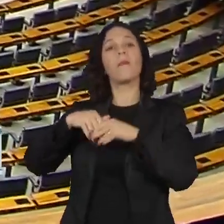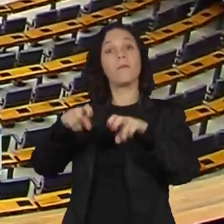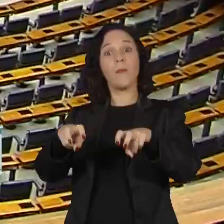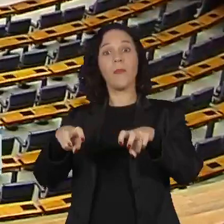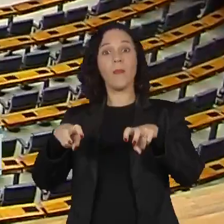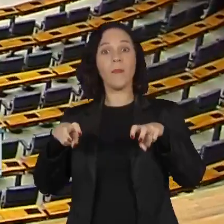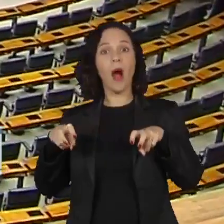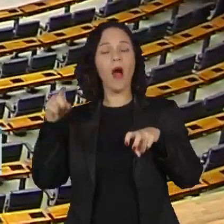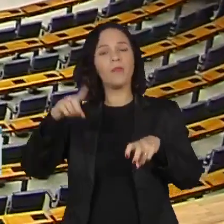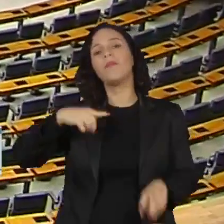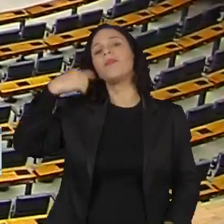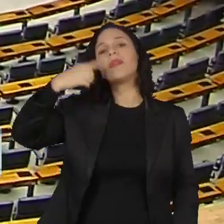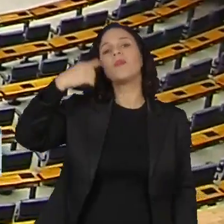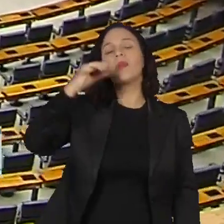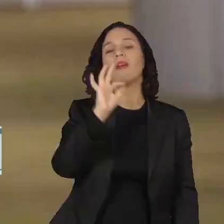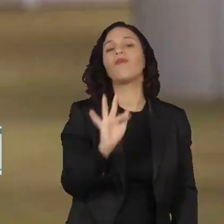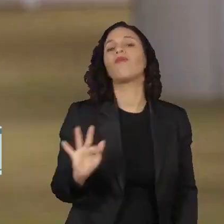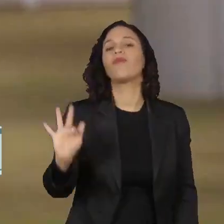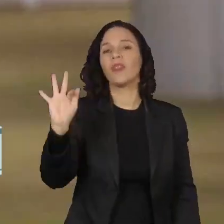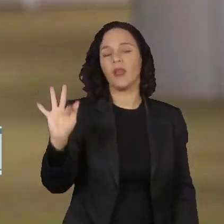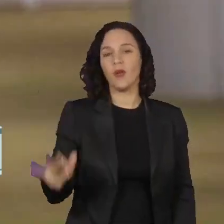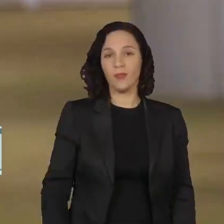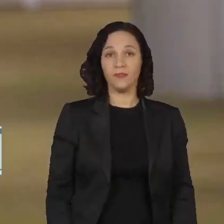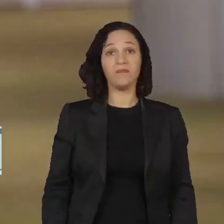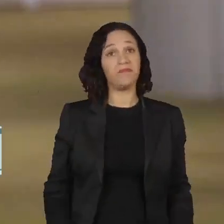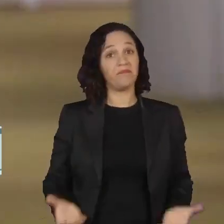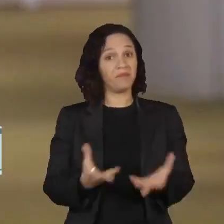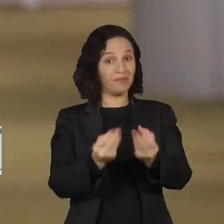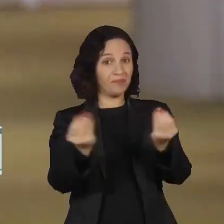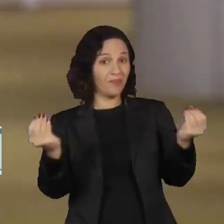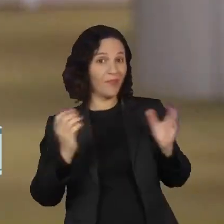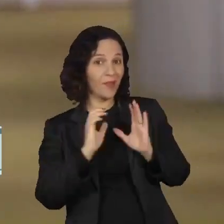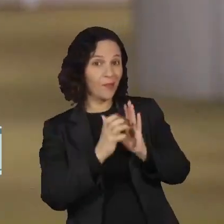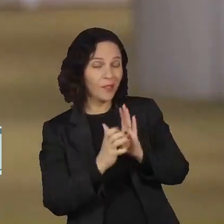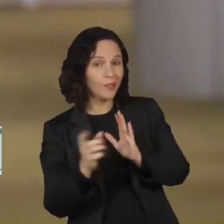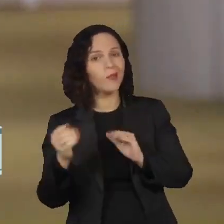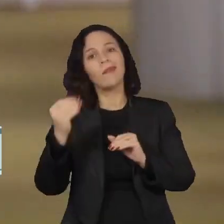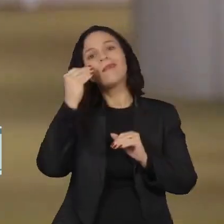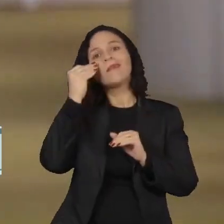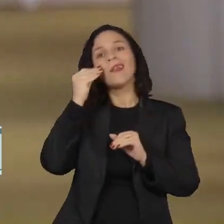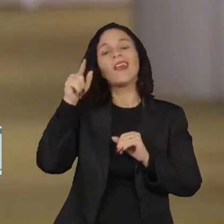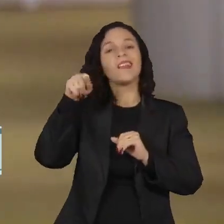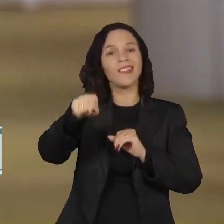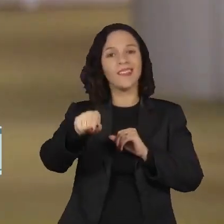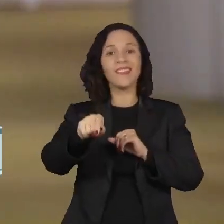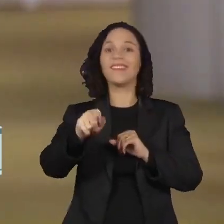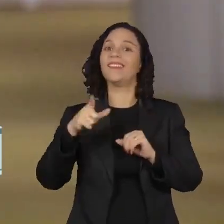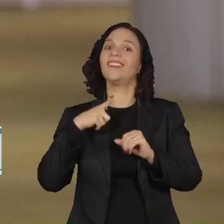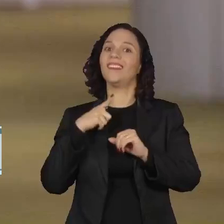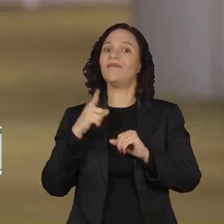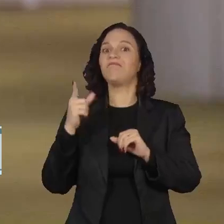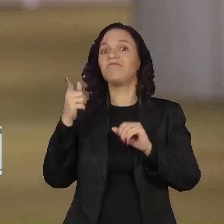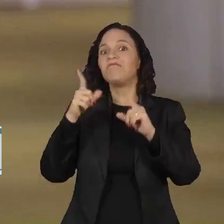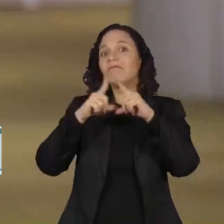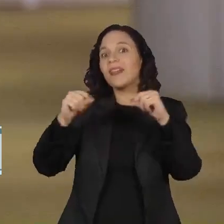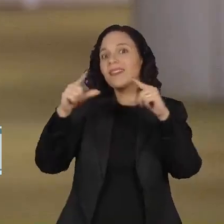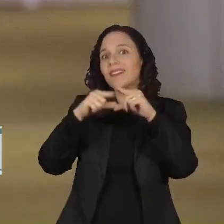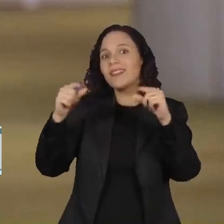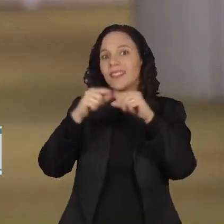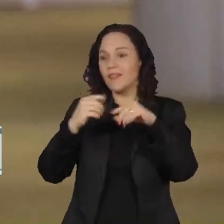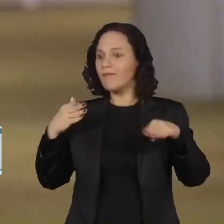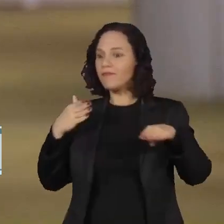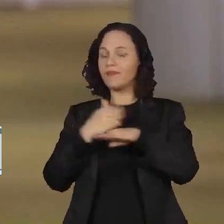expressiva de deputados federais. Para muitos partidos, a busca pela Câmara é uma questão de sobrevivência.